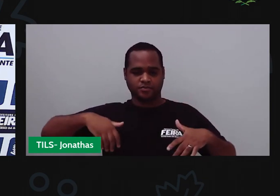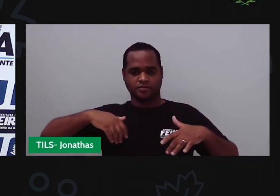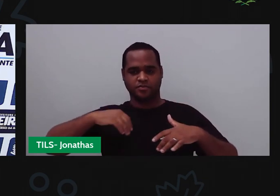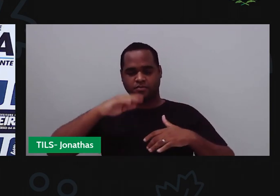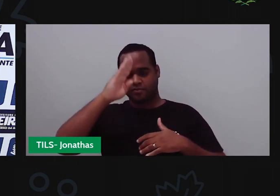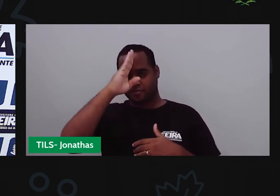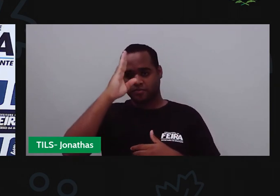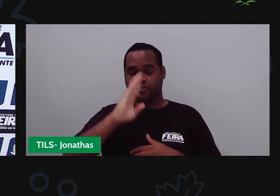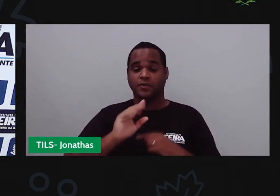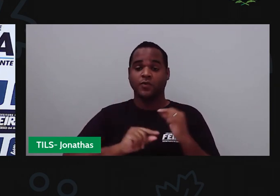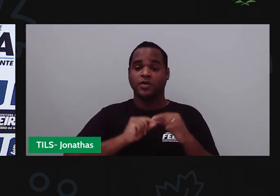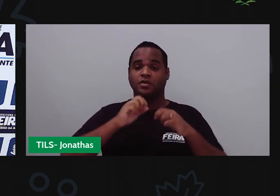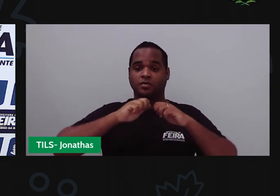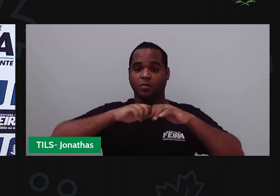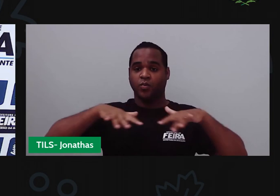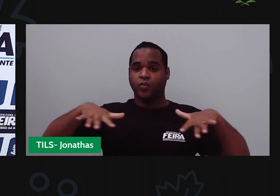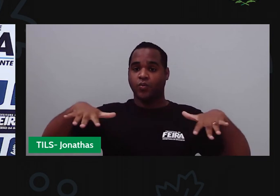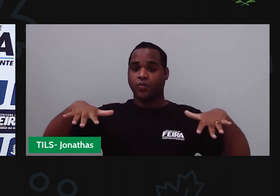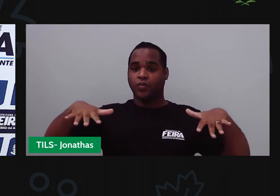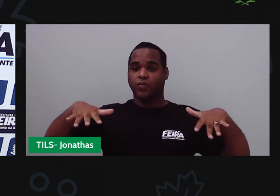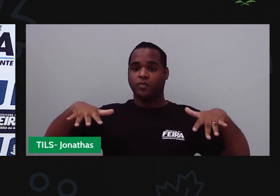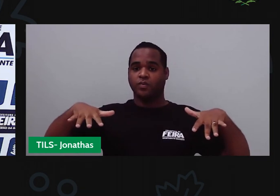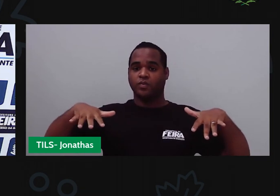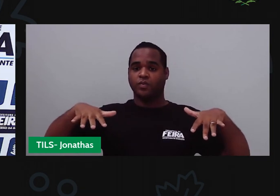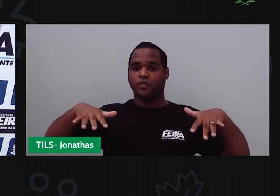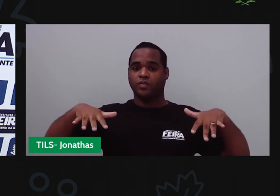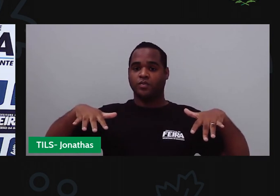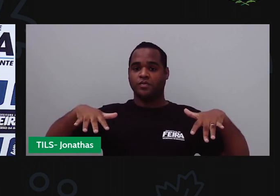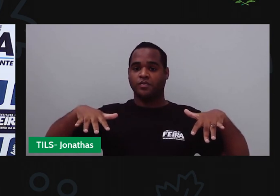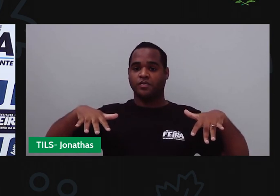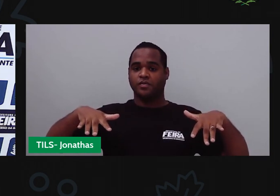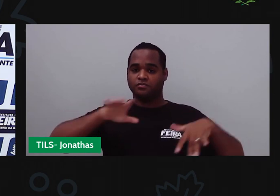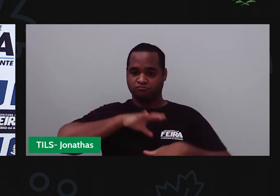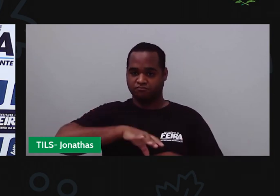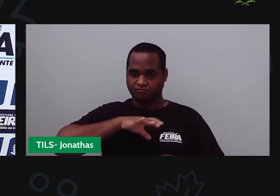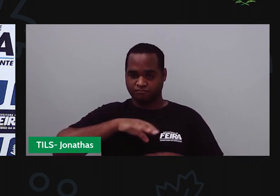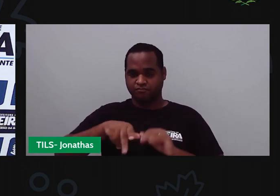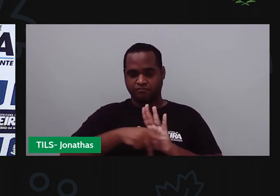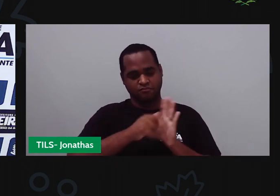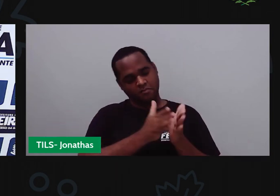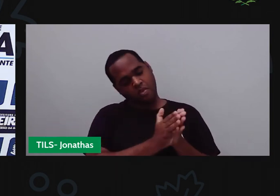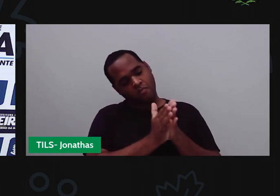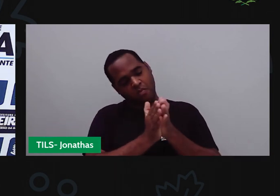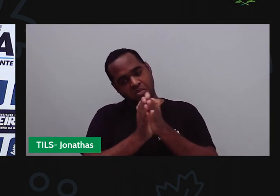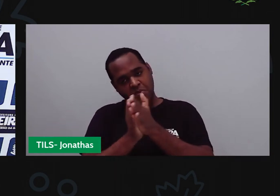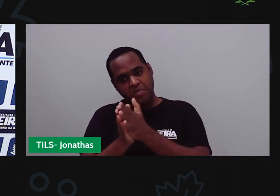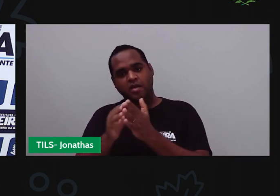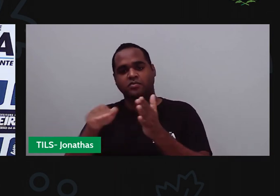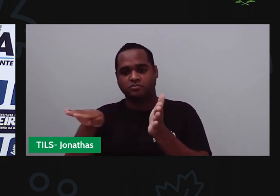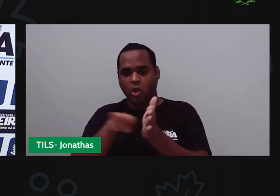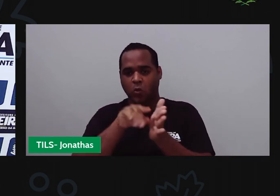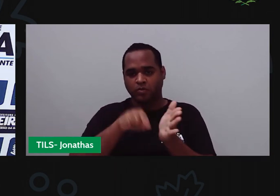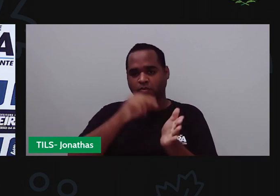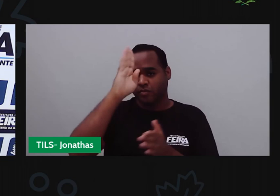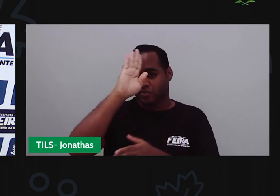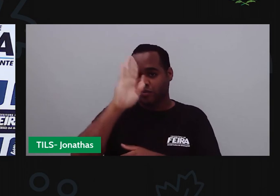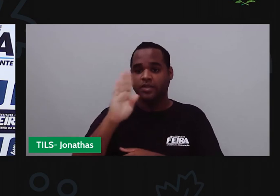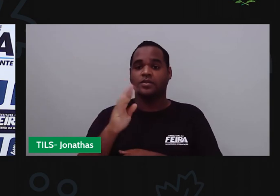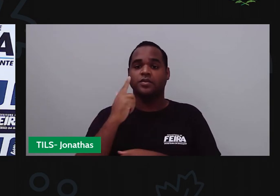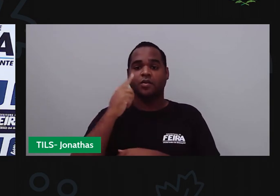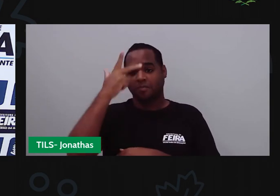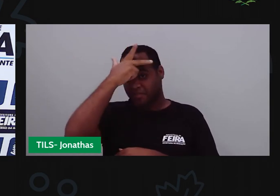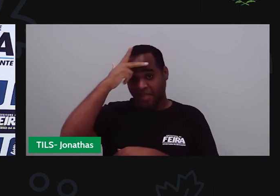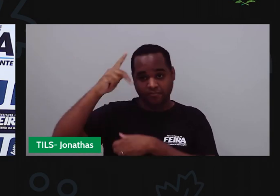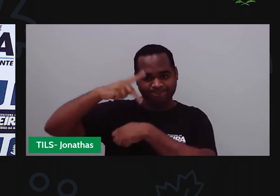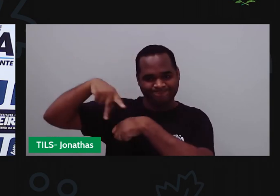que foi influenciada por portugueses que vieram para cá, por os africanos que foram trazidos